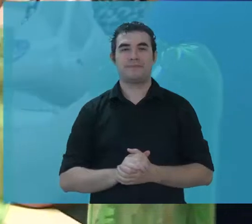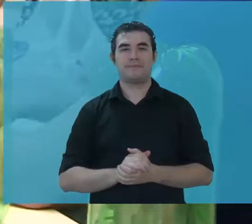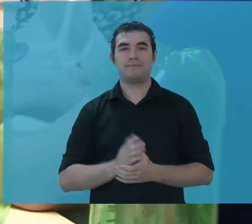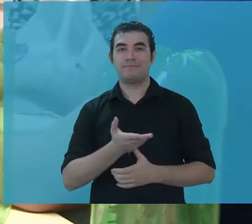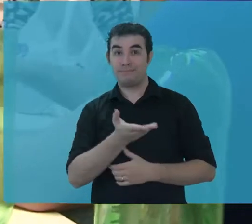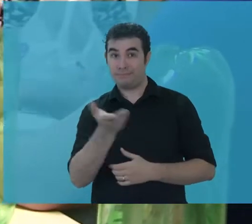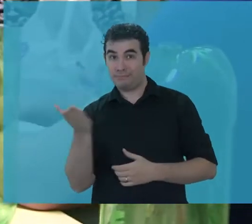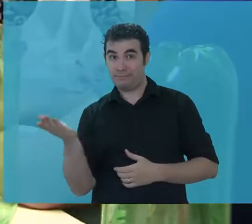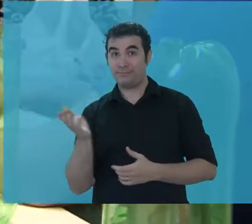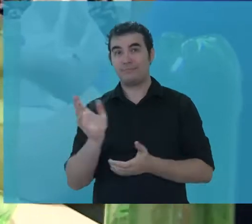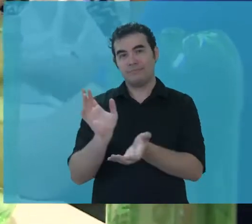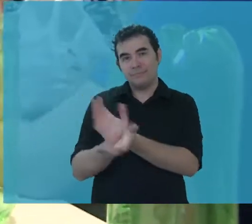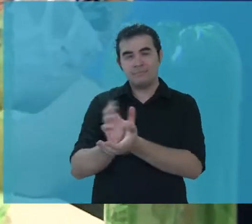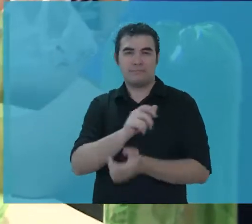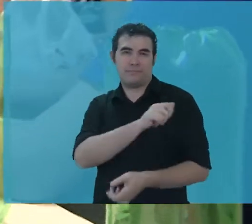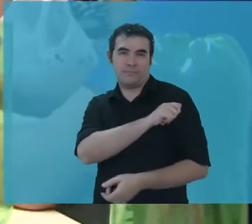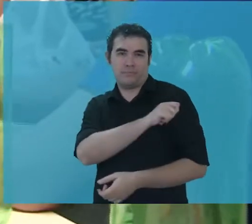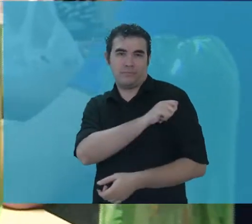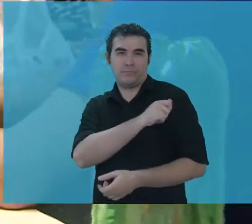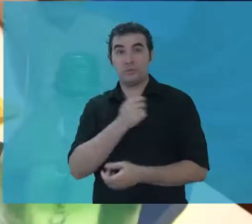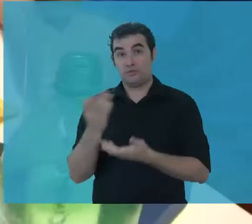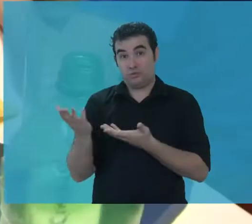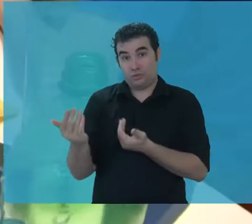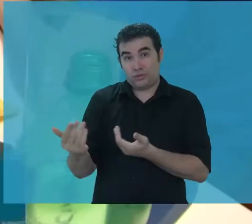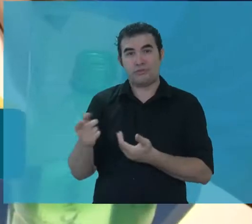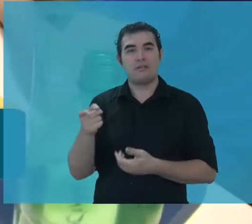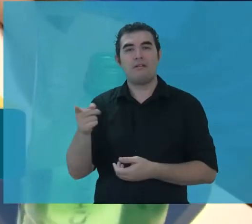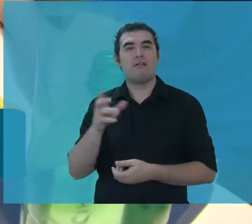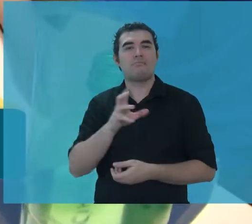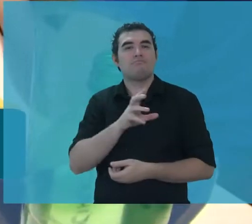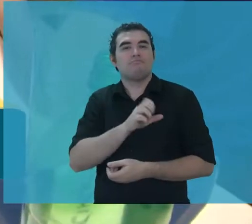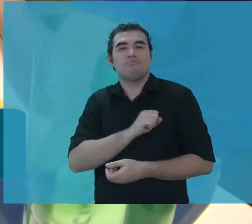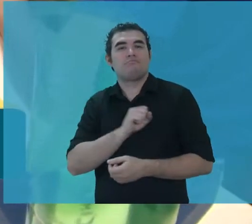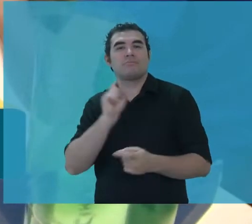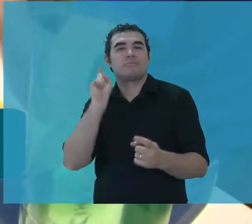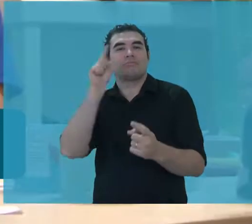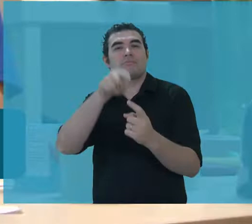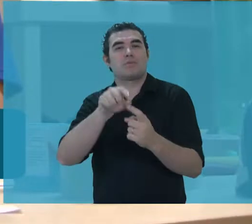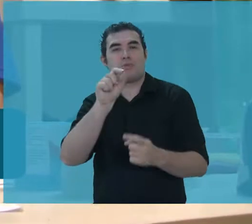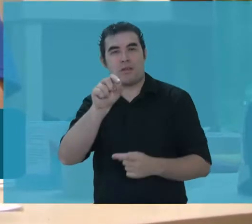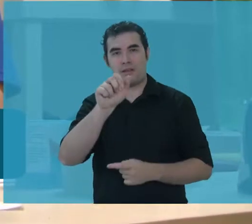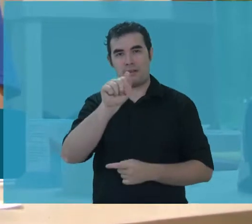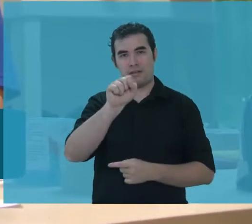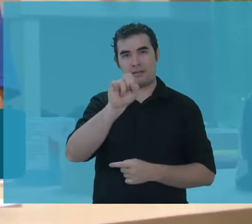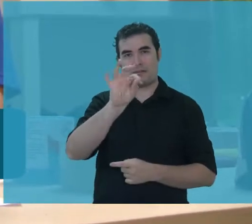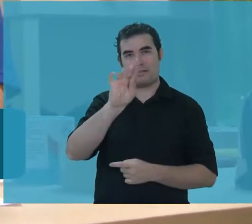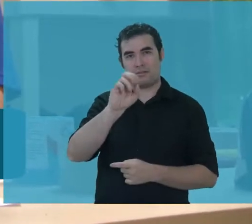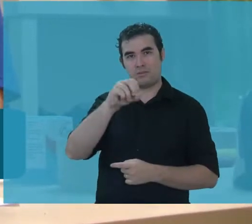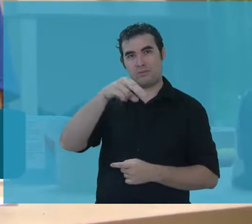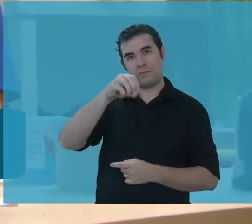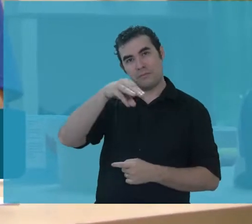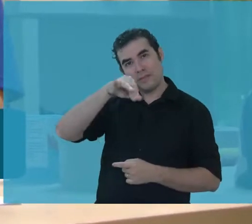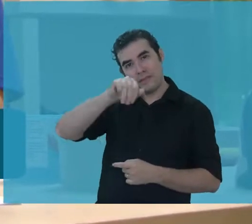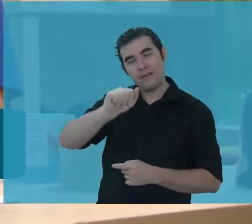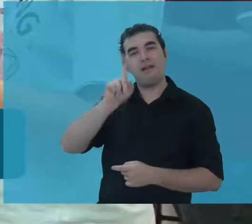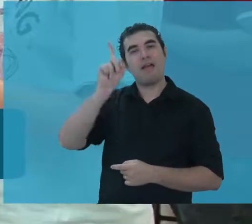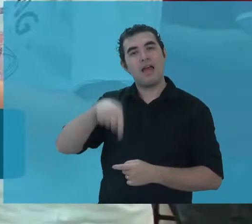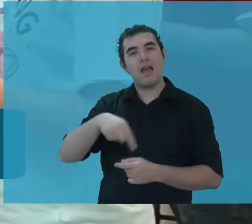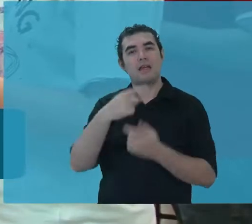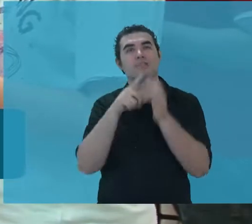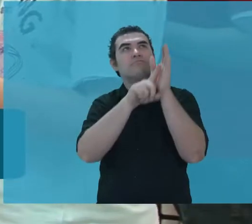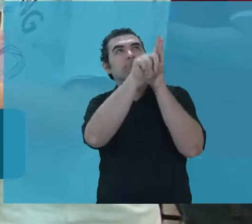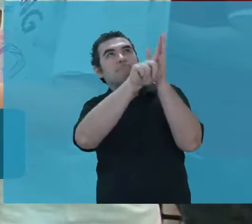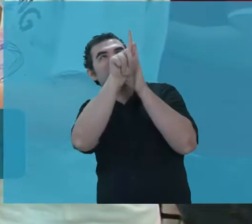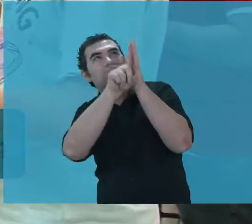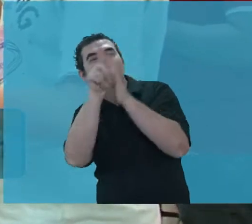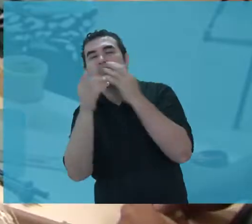Todos estes jovens têm algo em comum, a paixão pela astronomia, ciência que investiga o universo. No